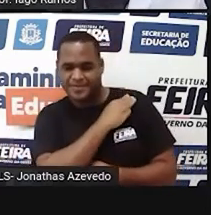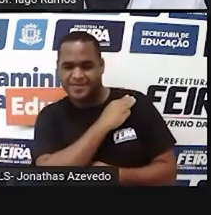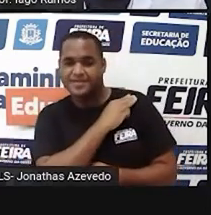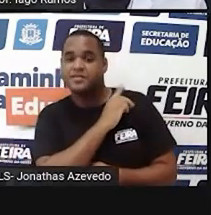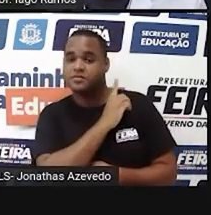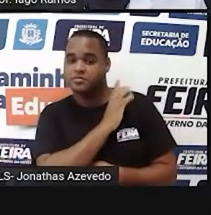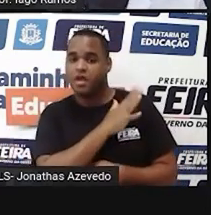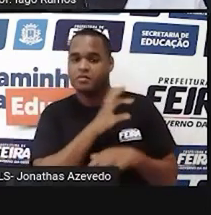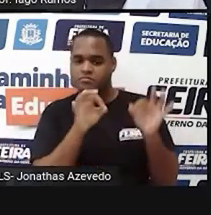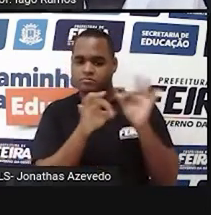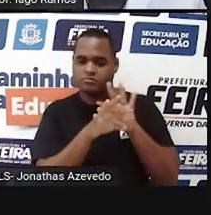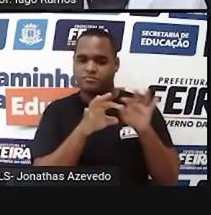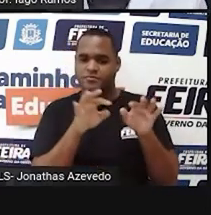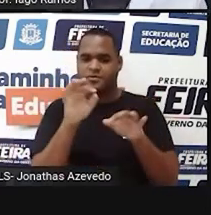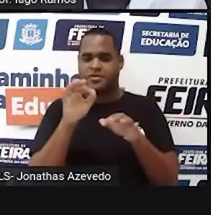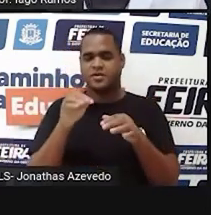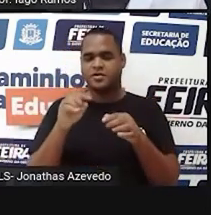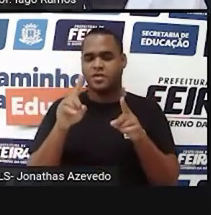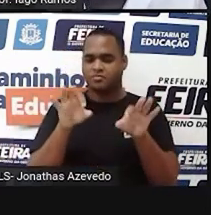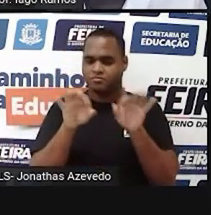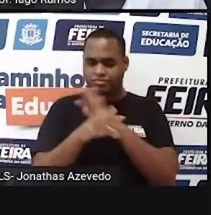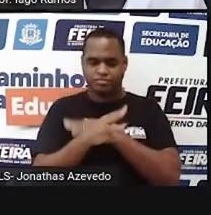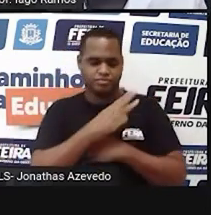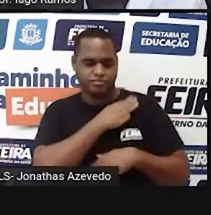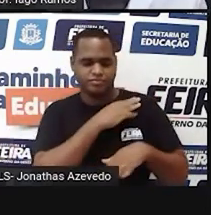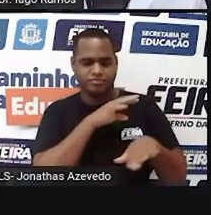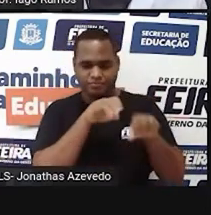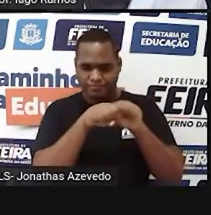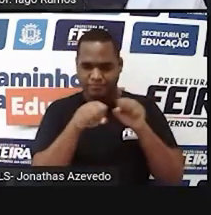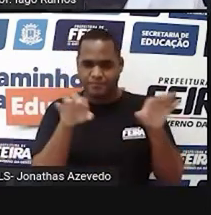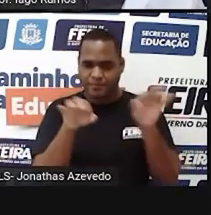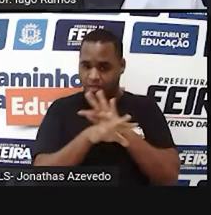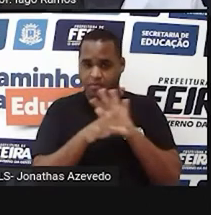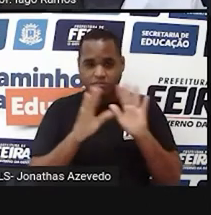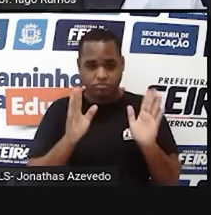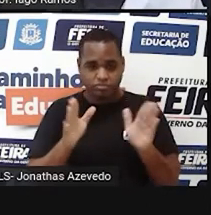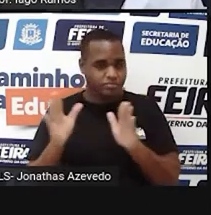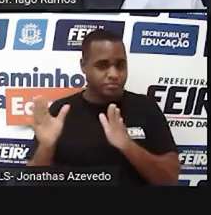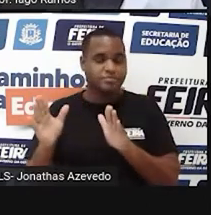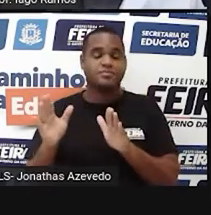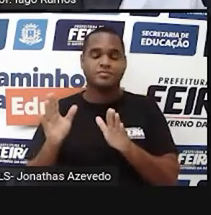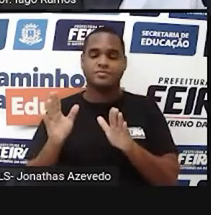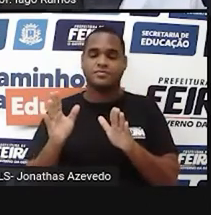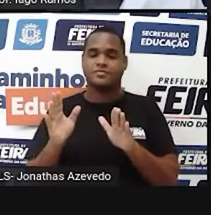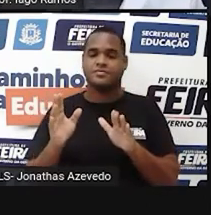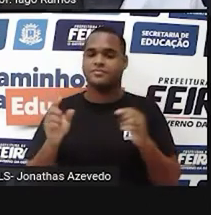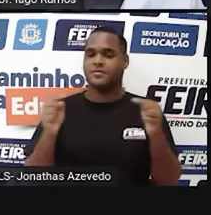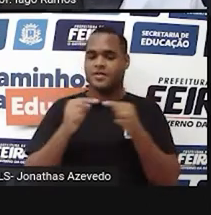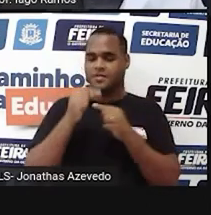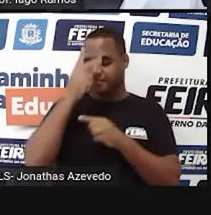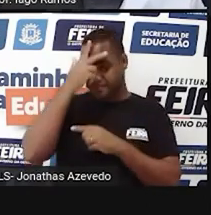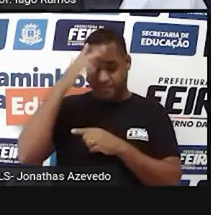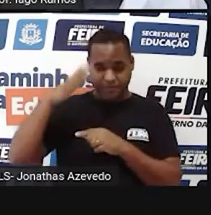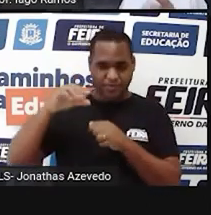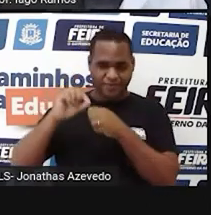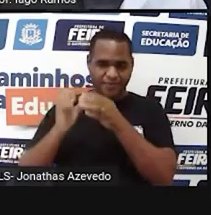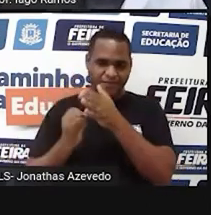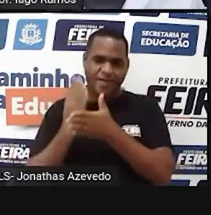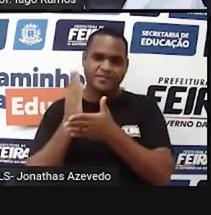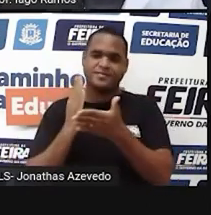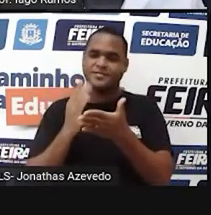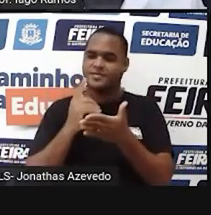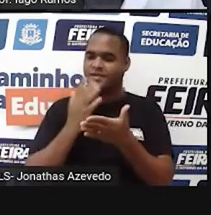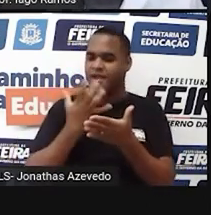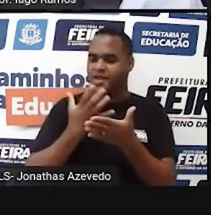para a galera que já terminou essa fase de estudar na escola, certo? Que as pessoas fazem para entrar nas